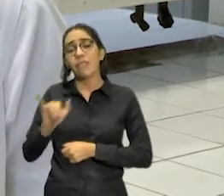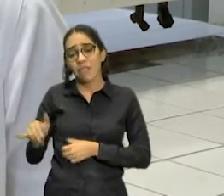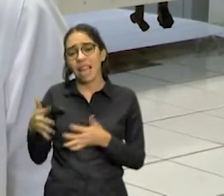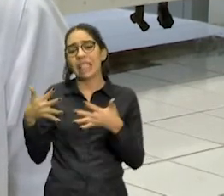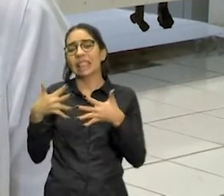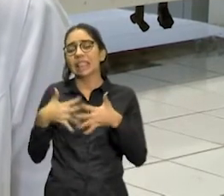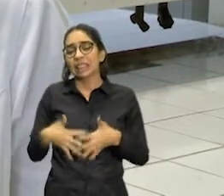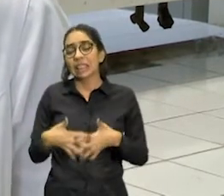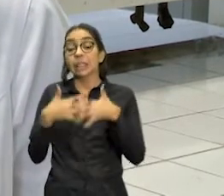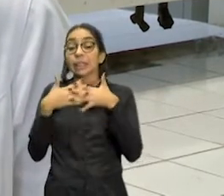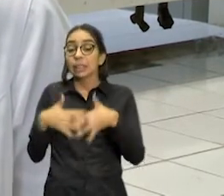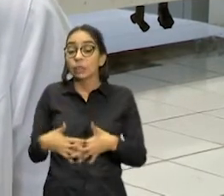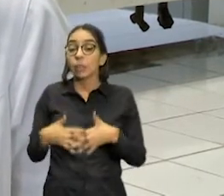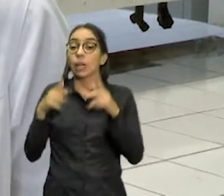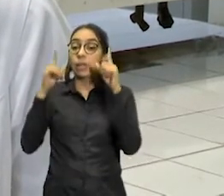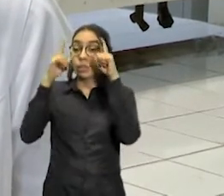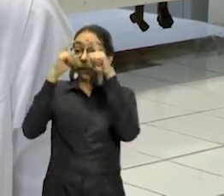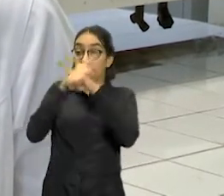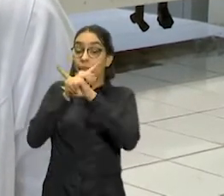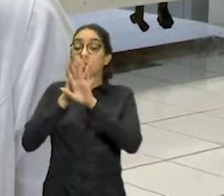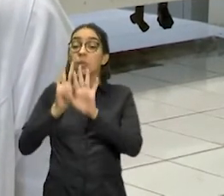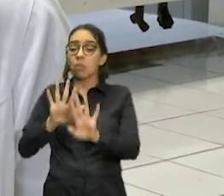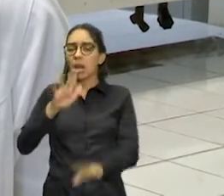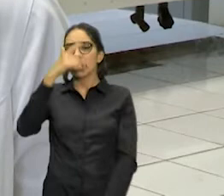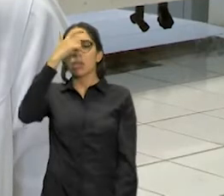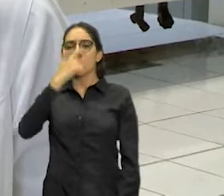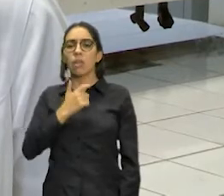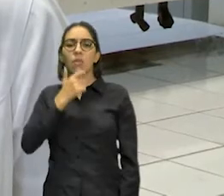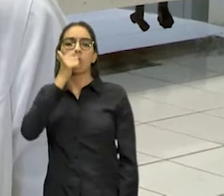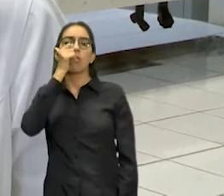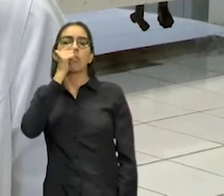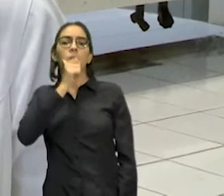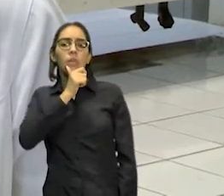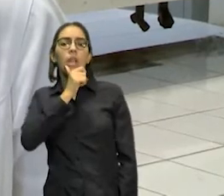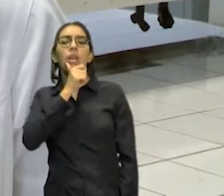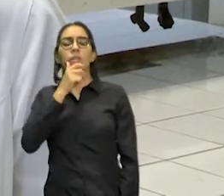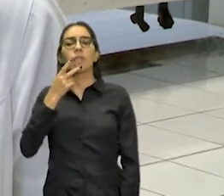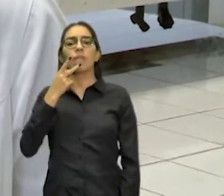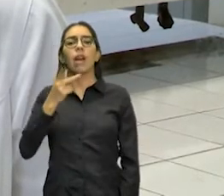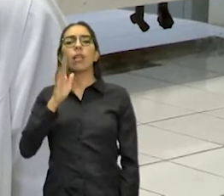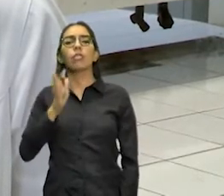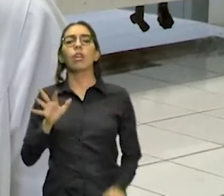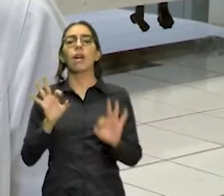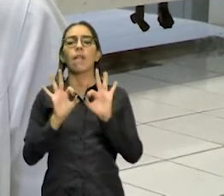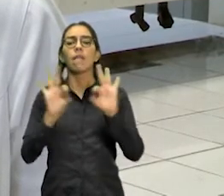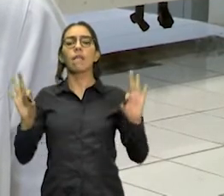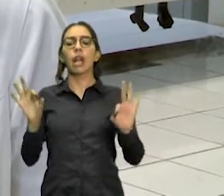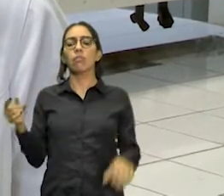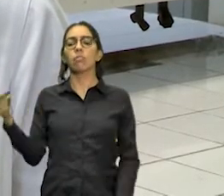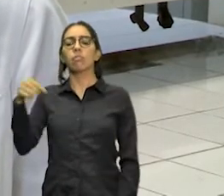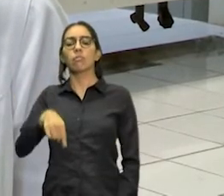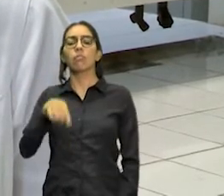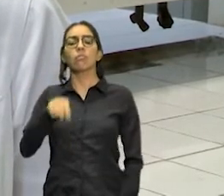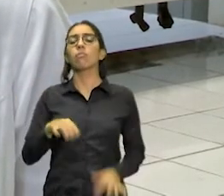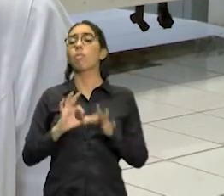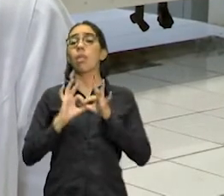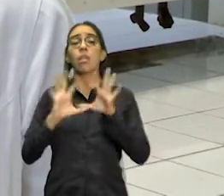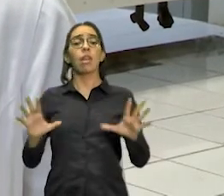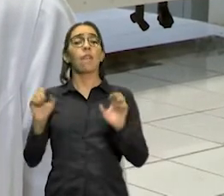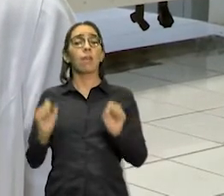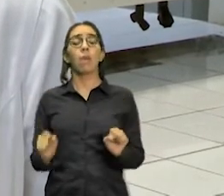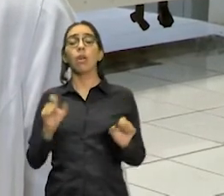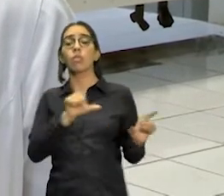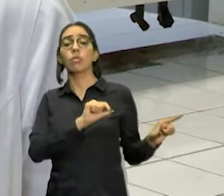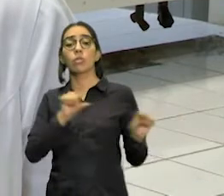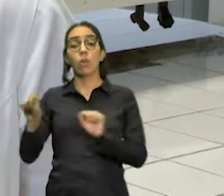mas, como mulher, eu já acho que está na hora da gente fazer juiz a frase e o lugar da mulher onde ela quiser. E aí está na hora